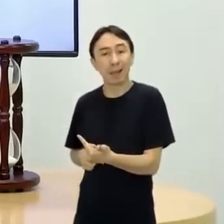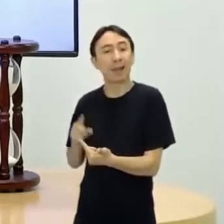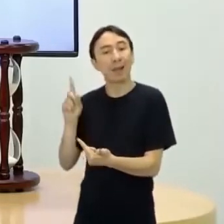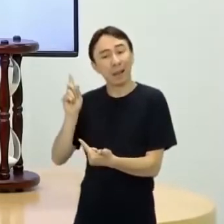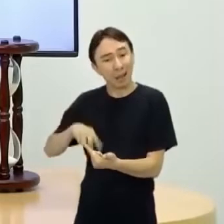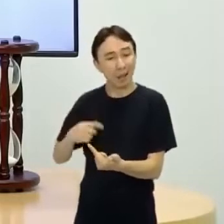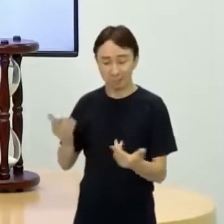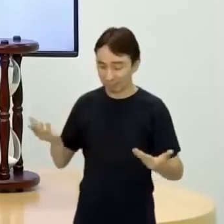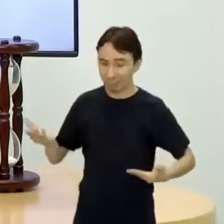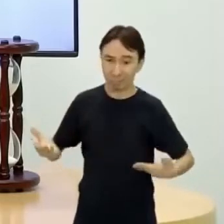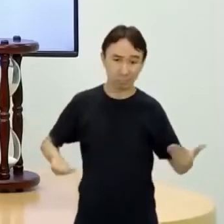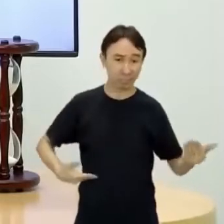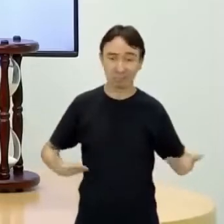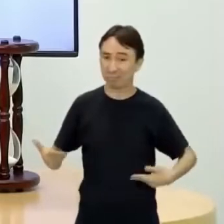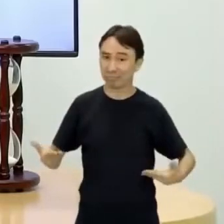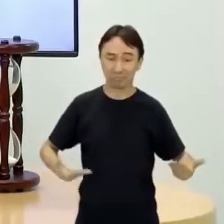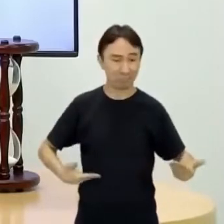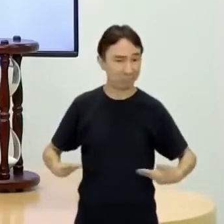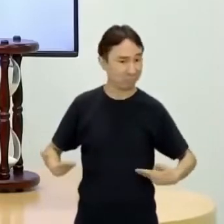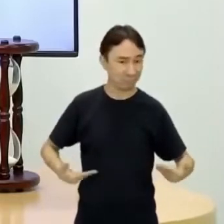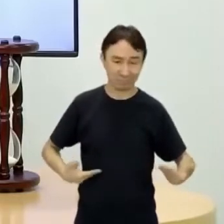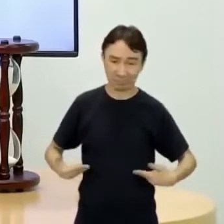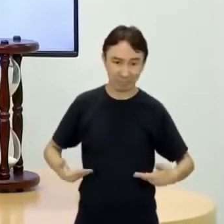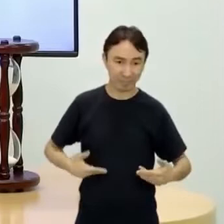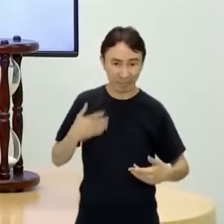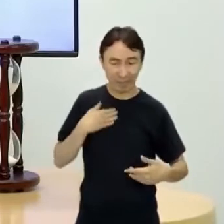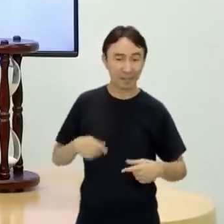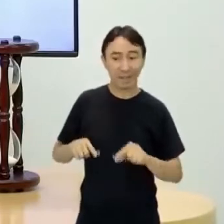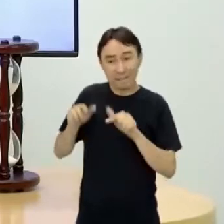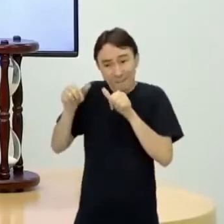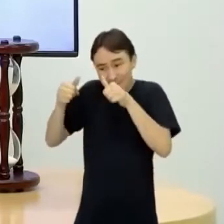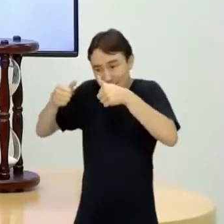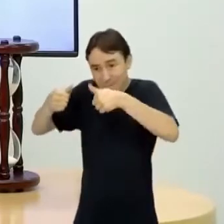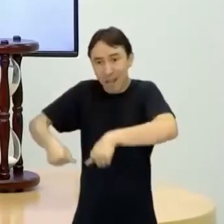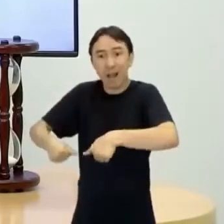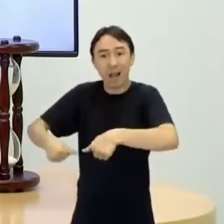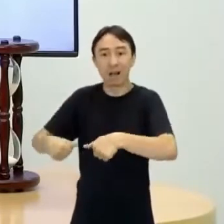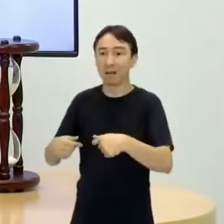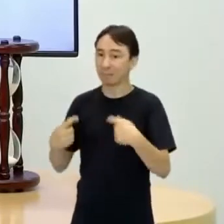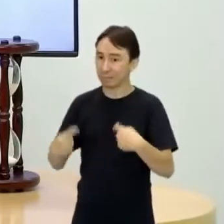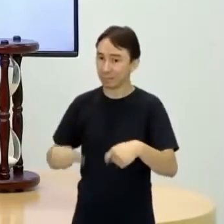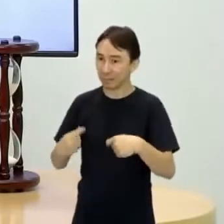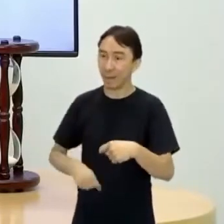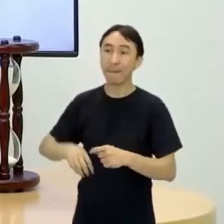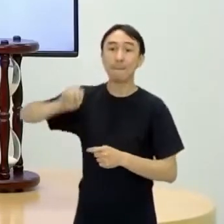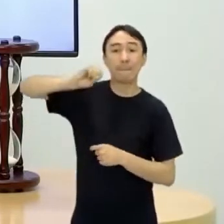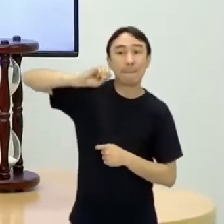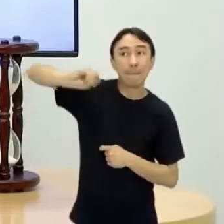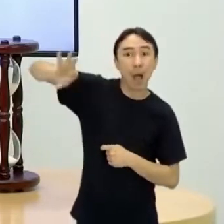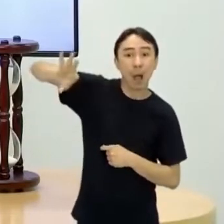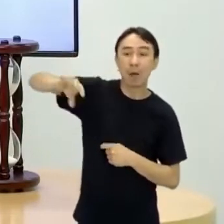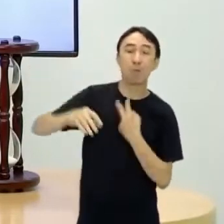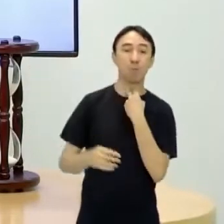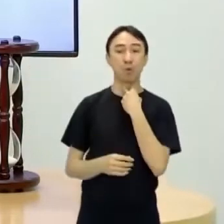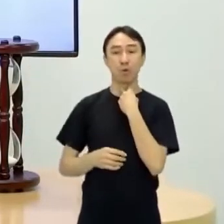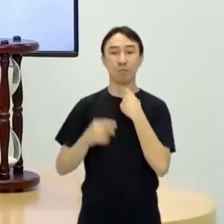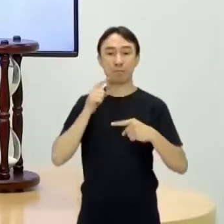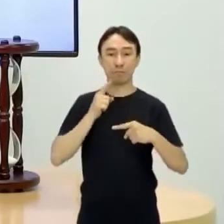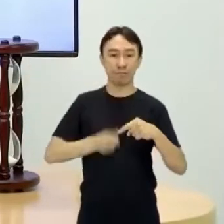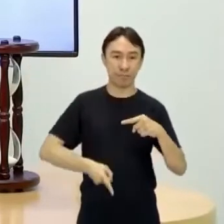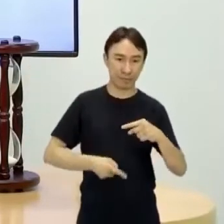Os servos. Então, eles não podem sair dessa estrutura. Eles têm que ficar aqui. E aí, quando um servo